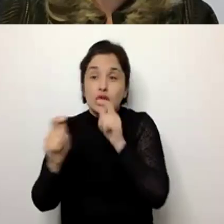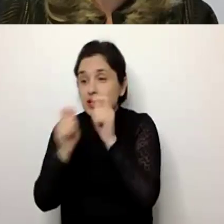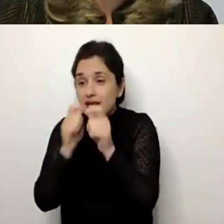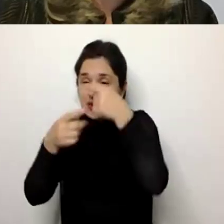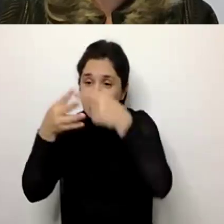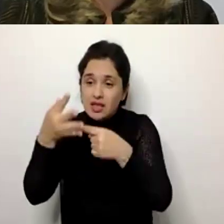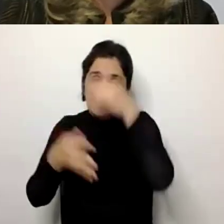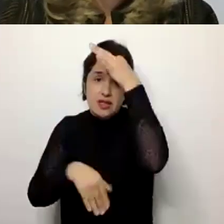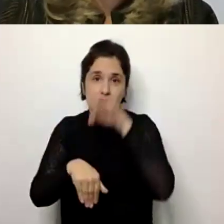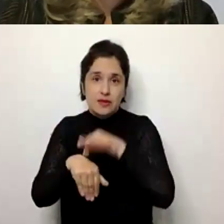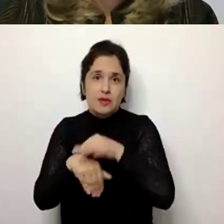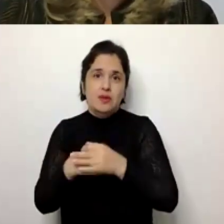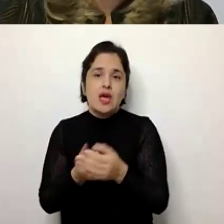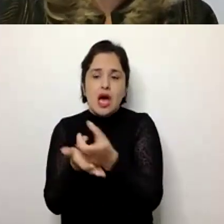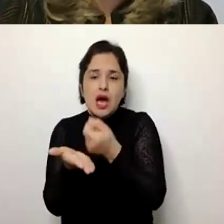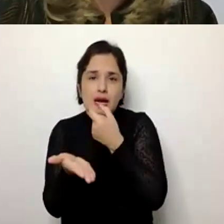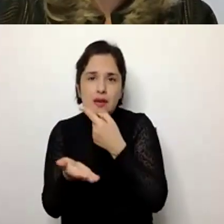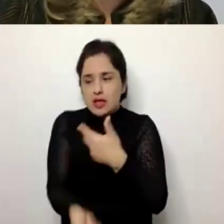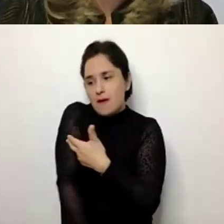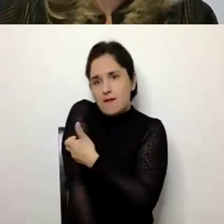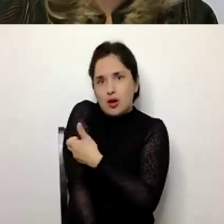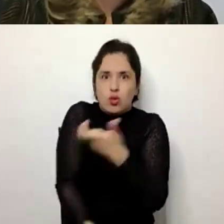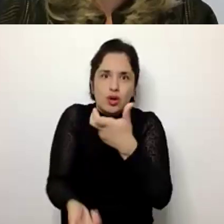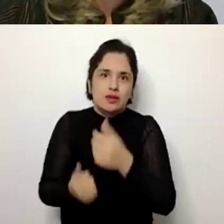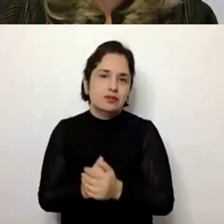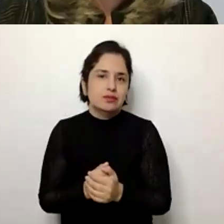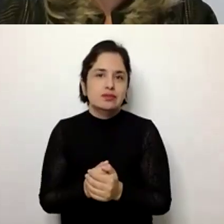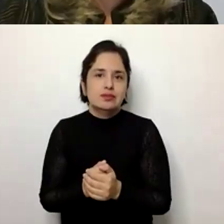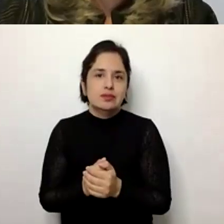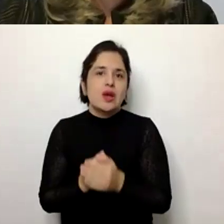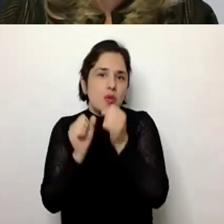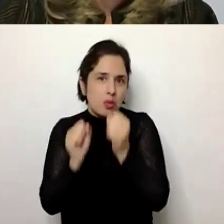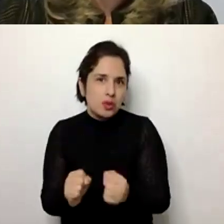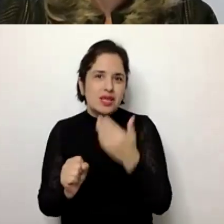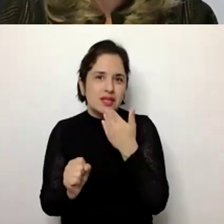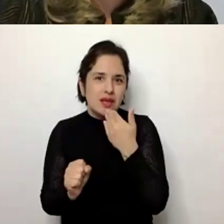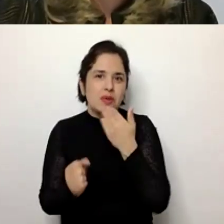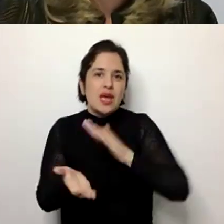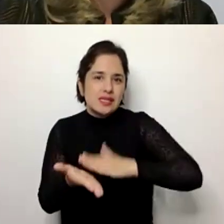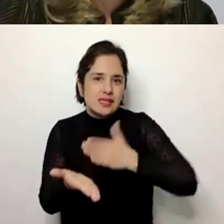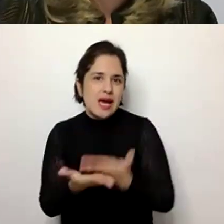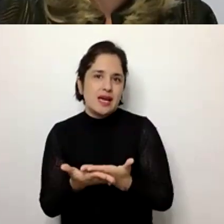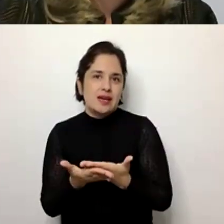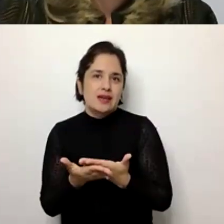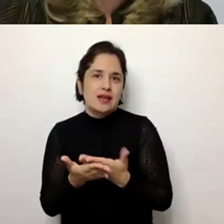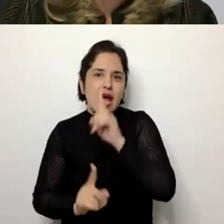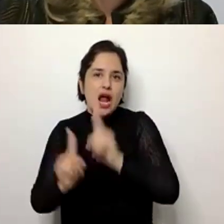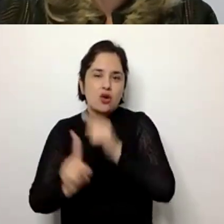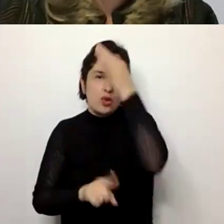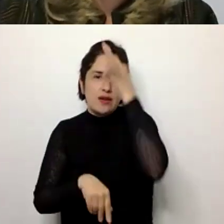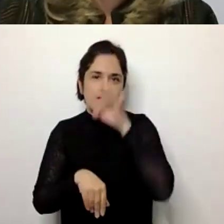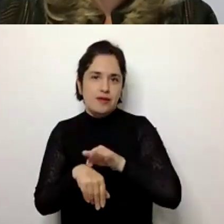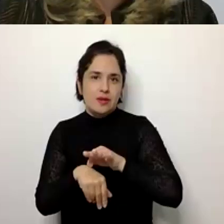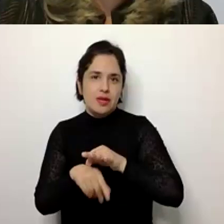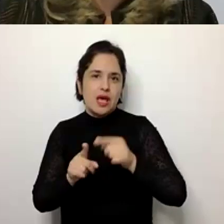de enfermedades, há remédios, há vacunas, já, e que dá a possibilidade, justamente, de curar ou de tratar algumas enfermedades que são